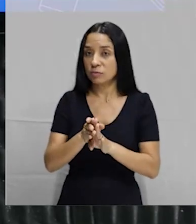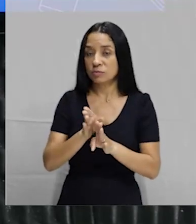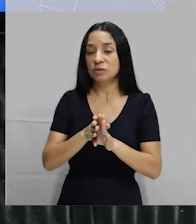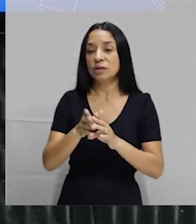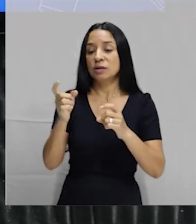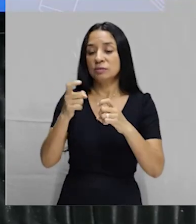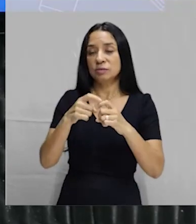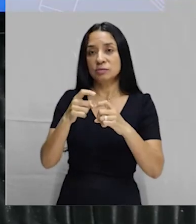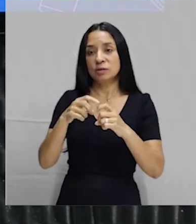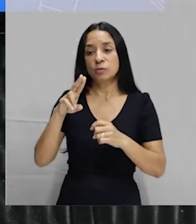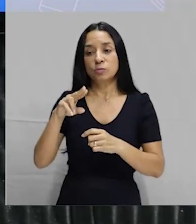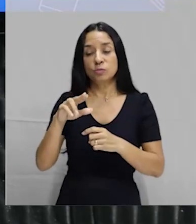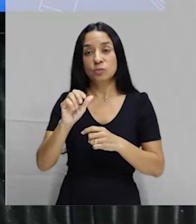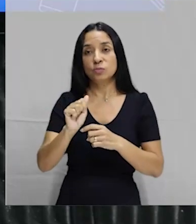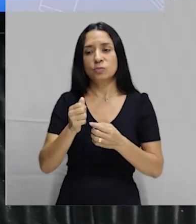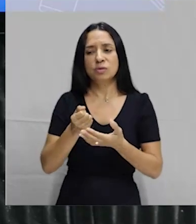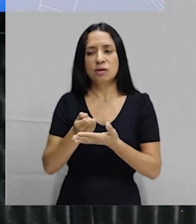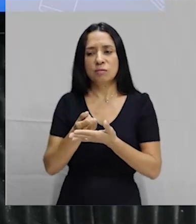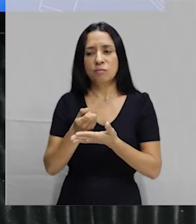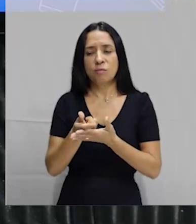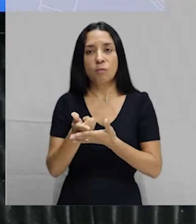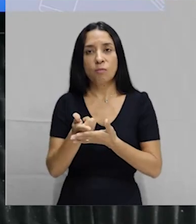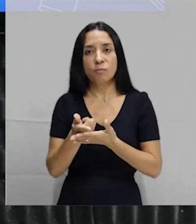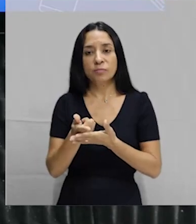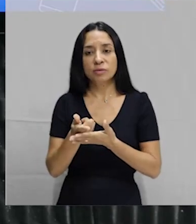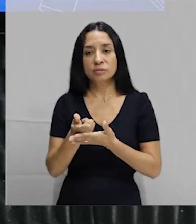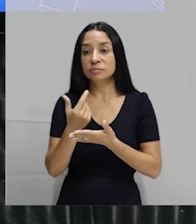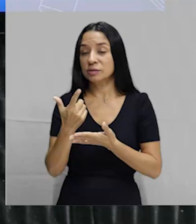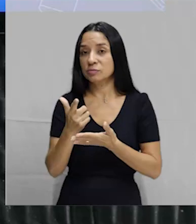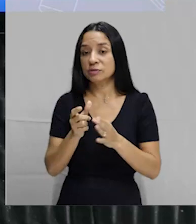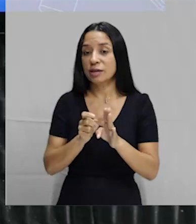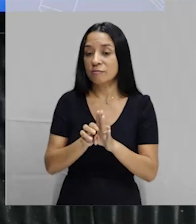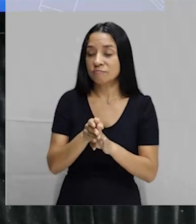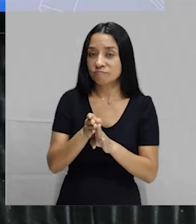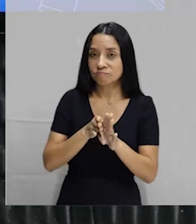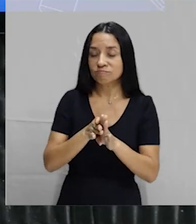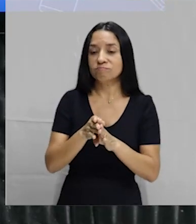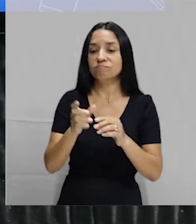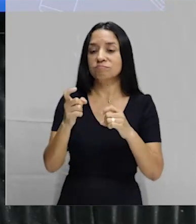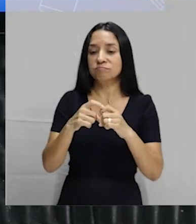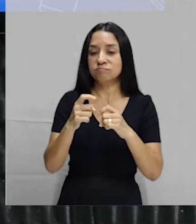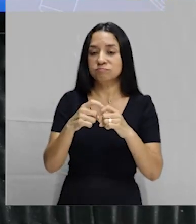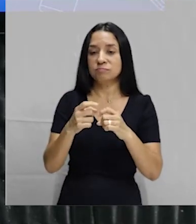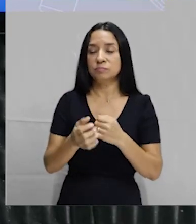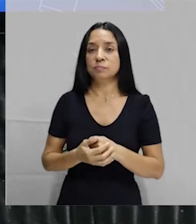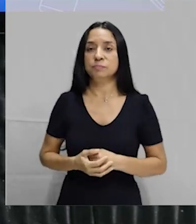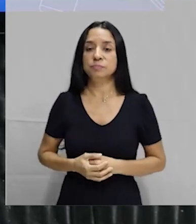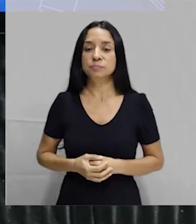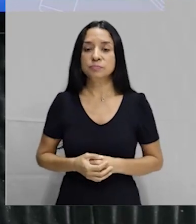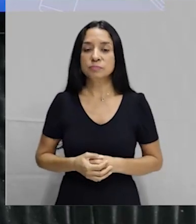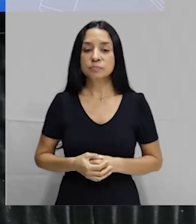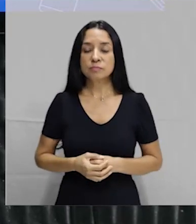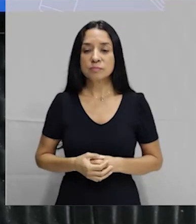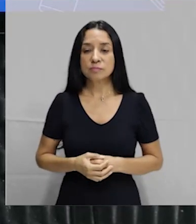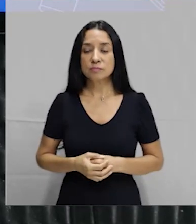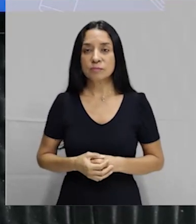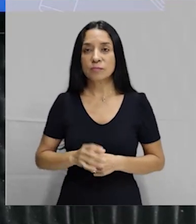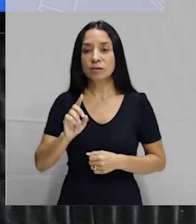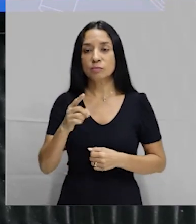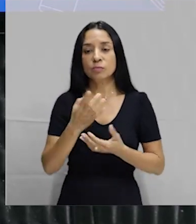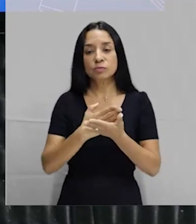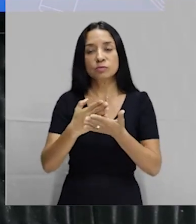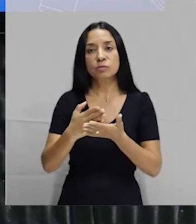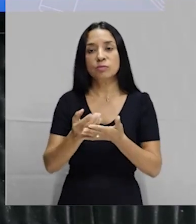Nunca compre esse tipo de medicamento sem orientação médica, tá, pessoal? Então, depois que você começa a tomar,